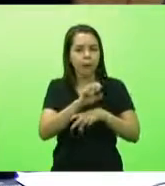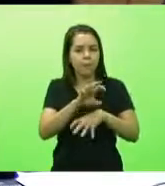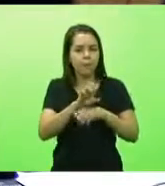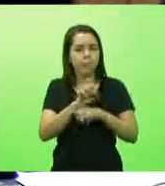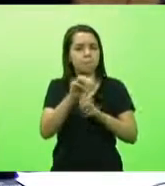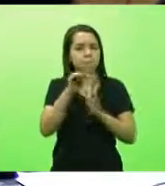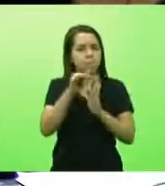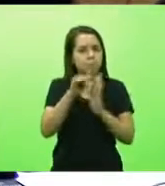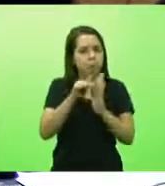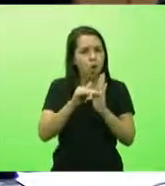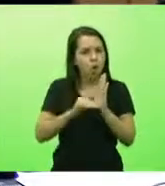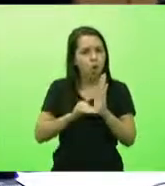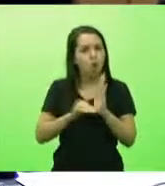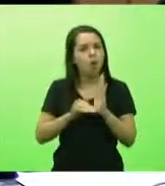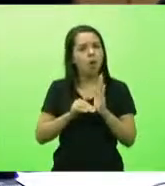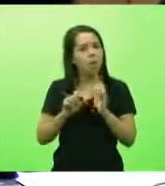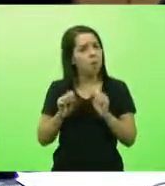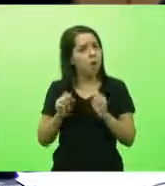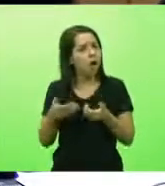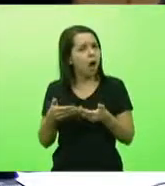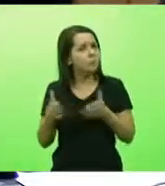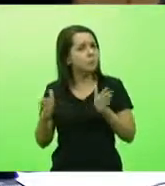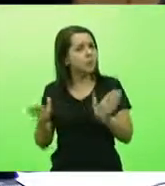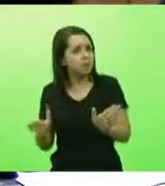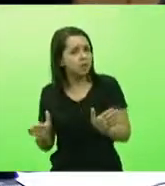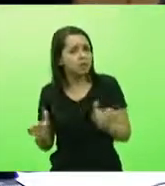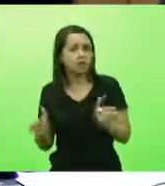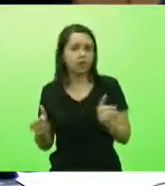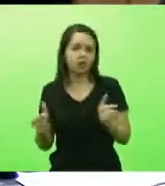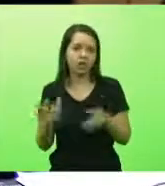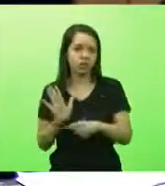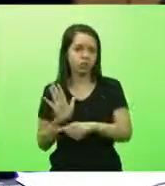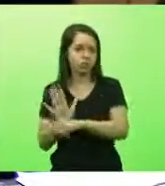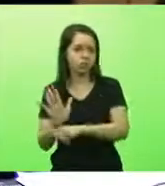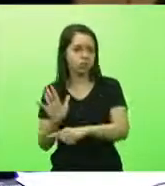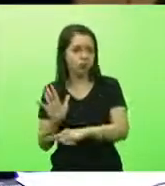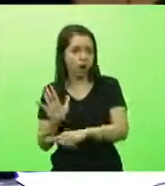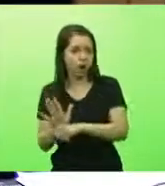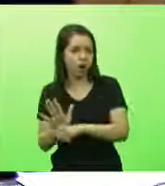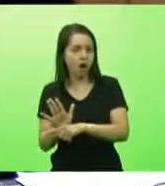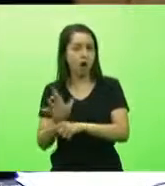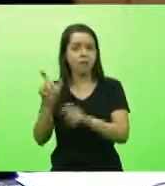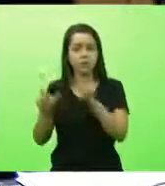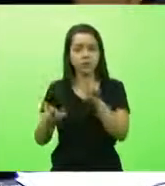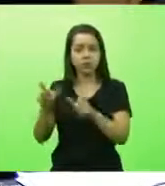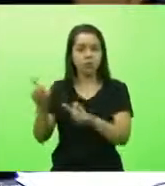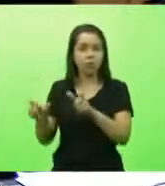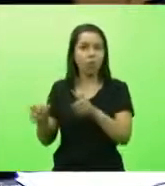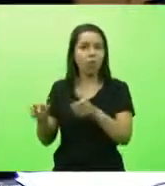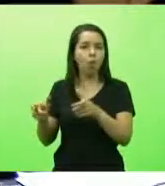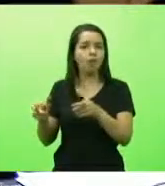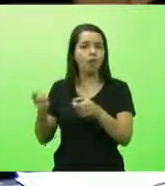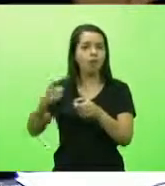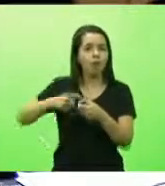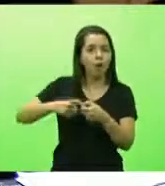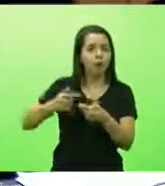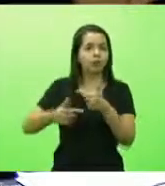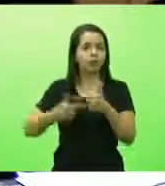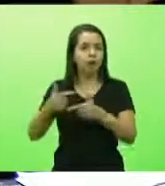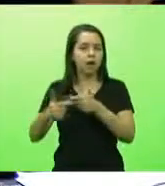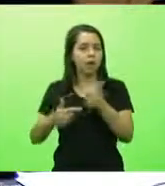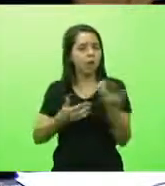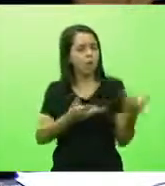que não contribuir? Por que não fazer que as pessoas possam voltar às suas atividades? Muitas atividades já